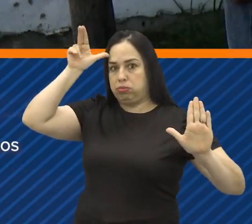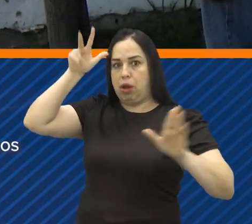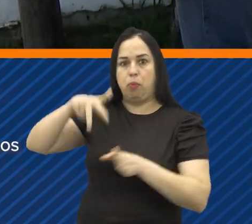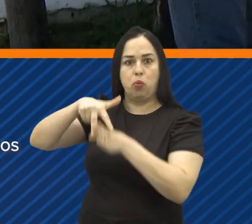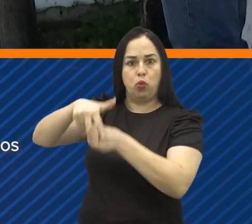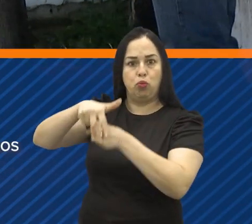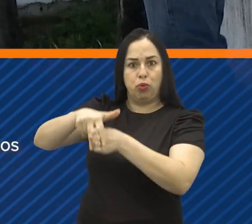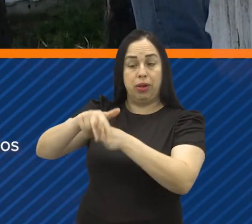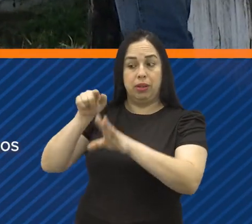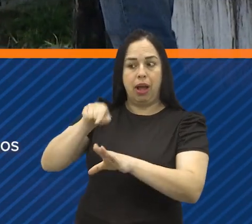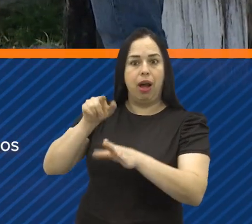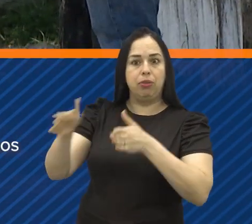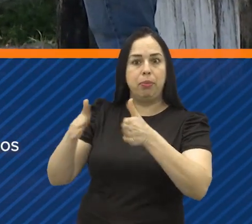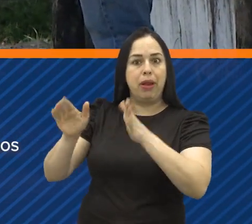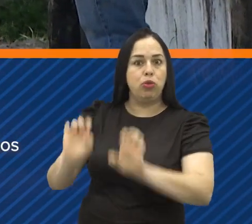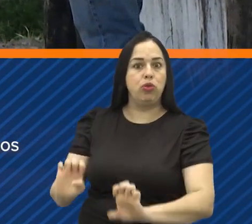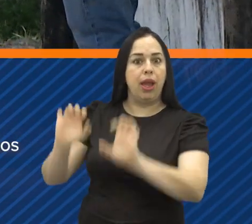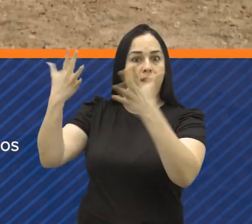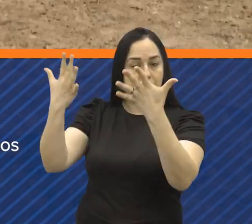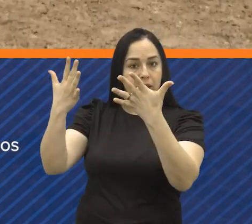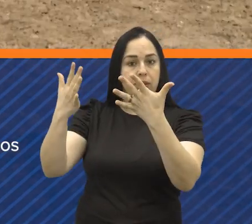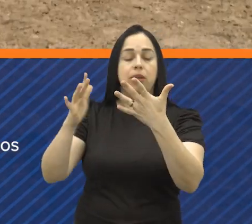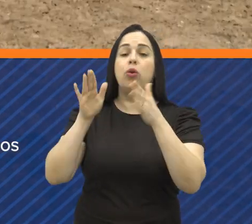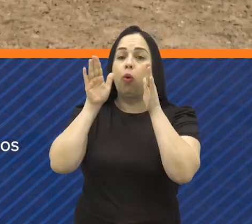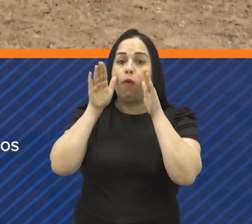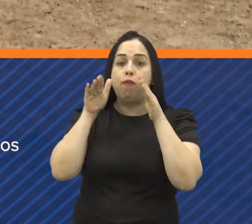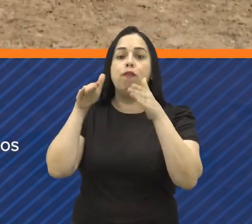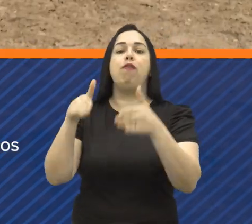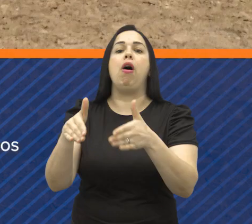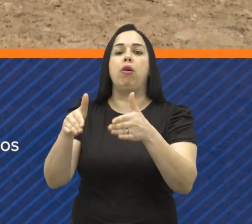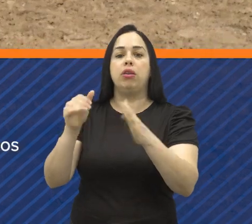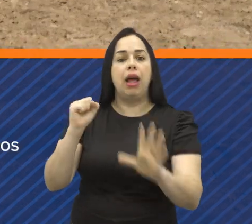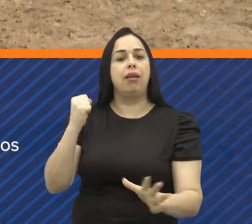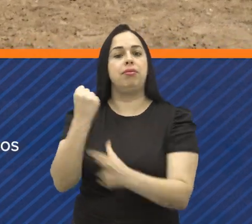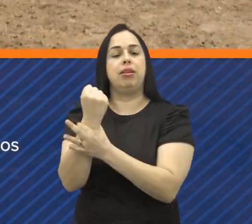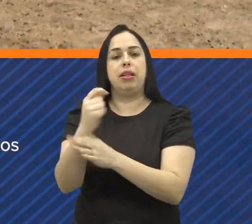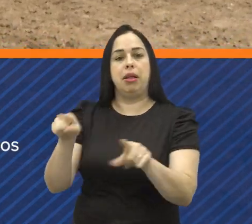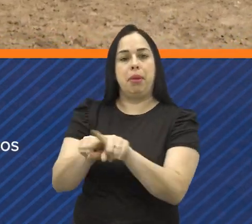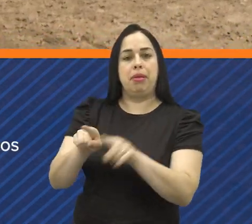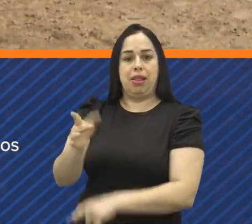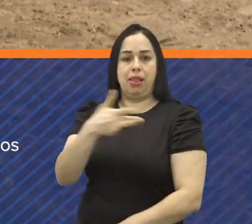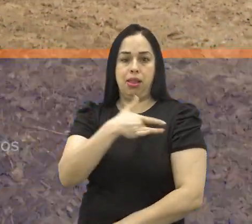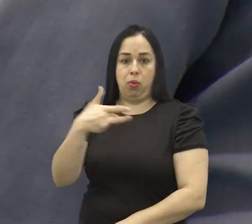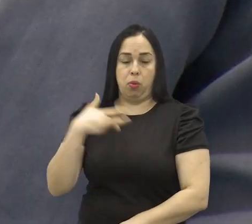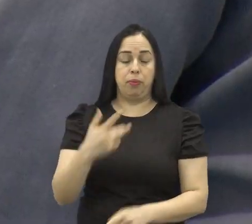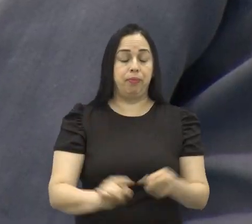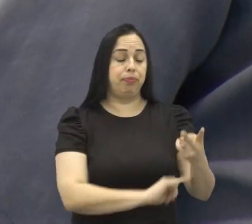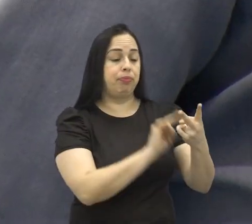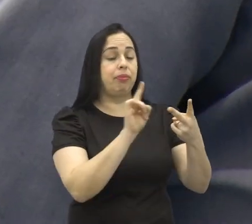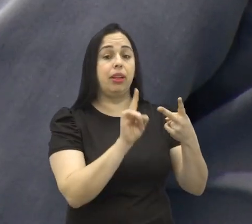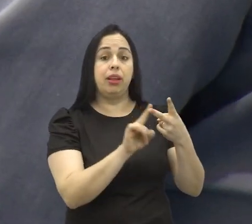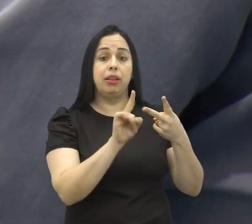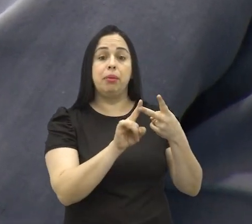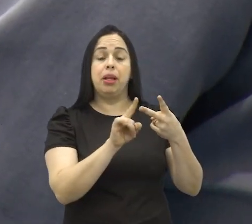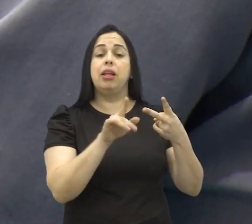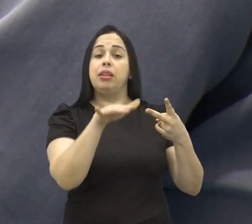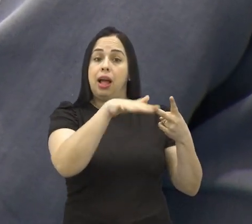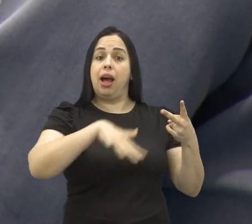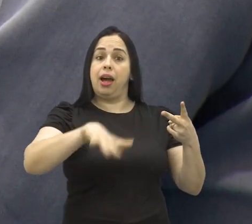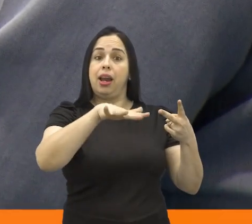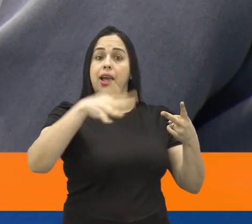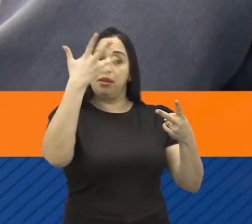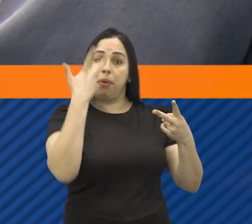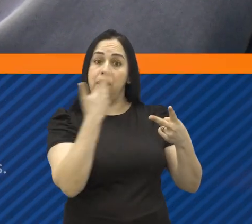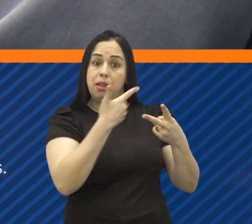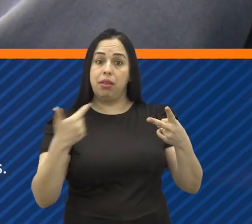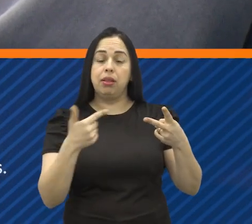equinos em eventos realizados na cidade. O foco é assegurar a saúde dos animais. Também com foco na saúde animal,